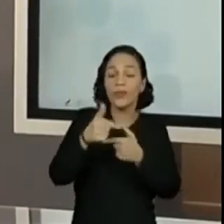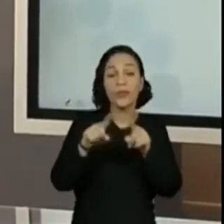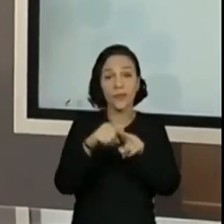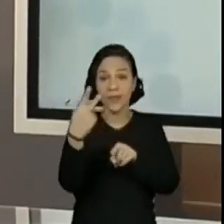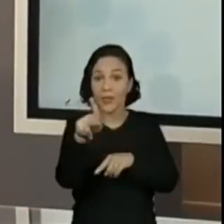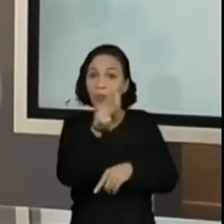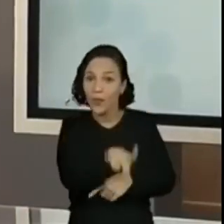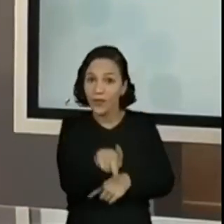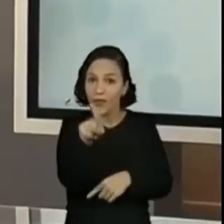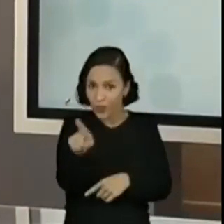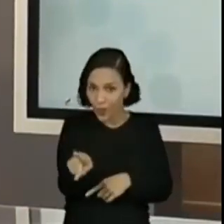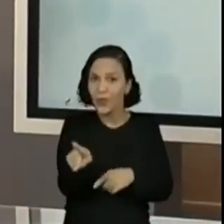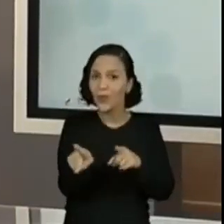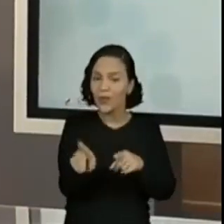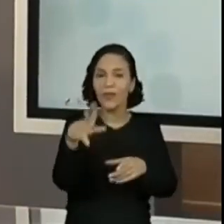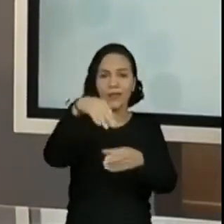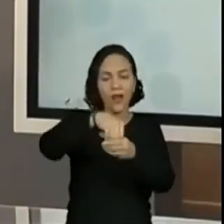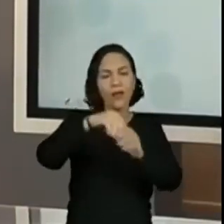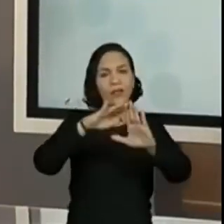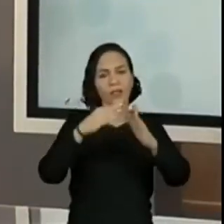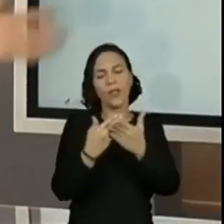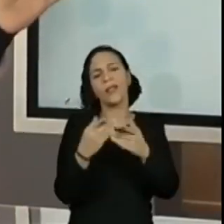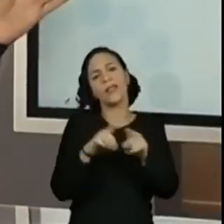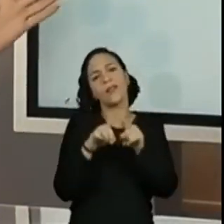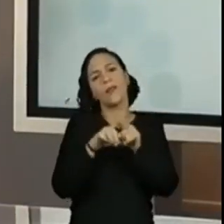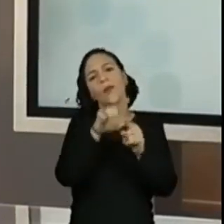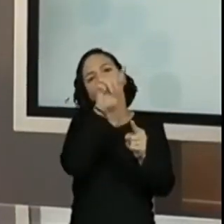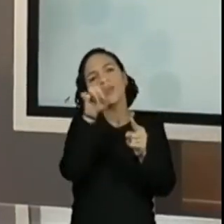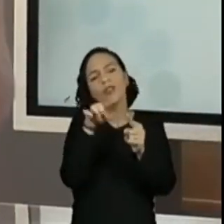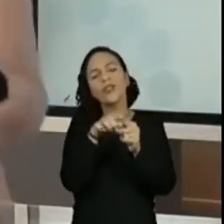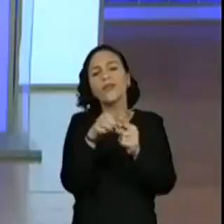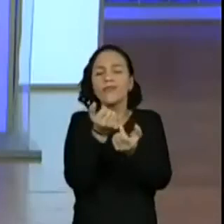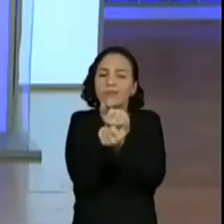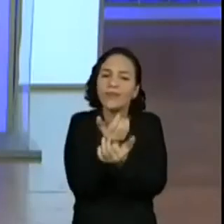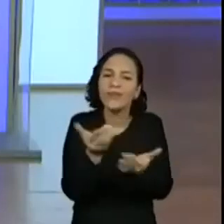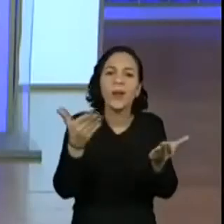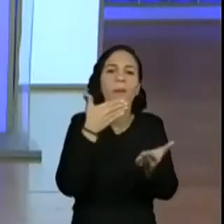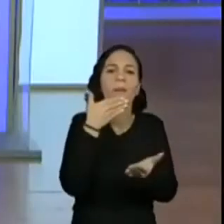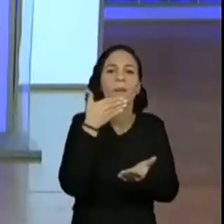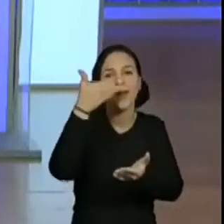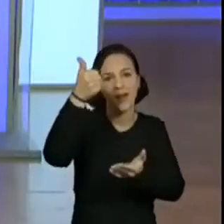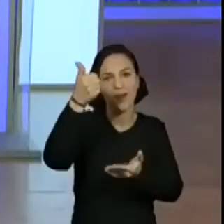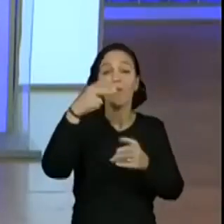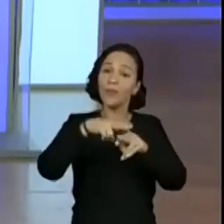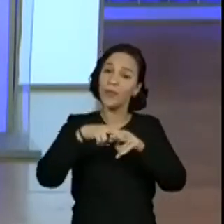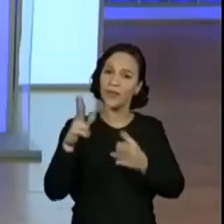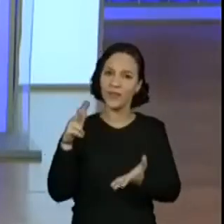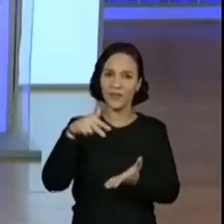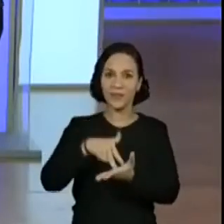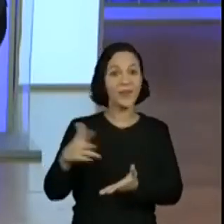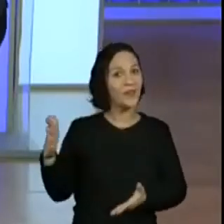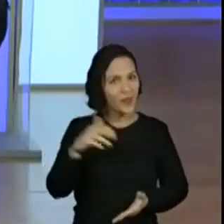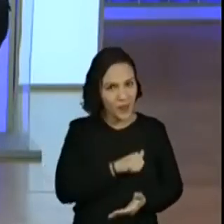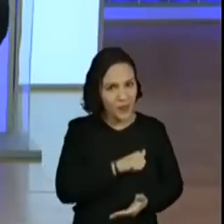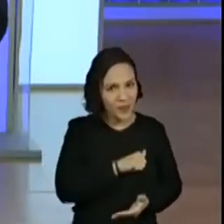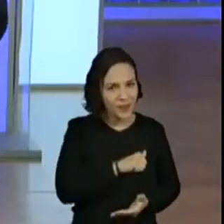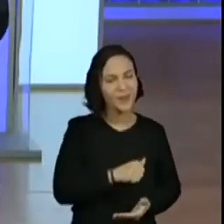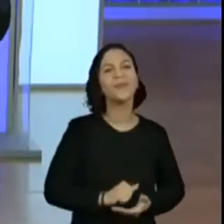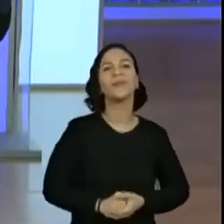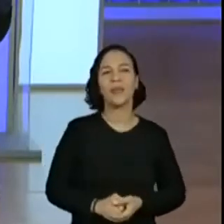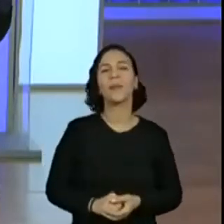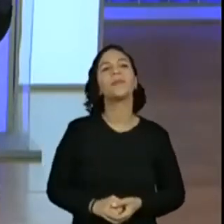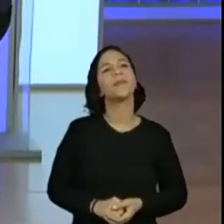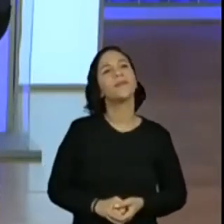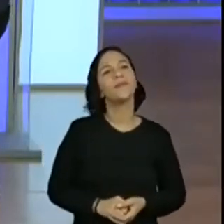e as professoras aí das escolas também. Então, é isso que a gente precisa e é para isso que a gente está aqui. Bora lá? Bora lá. Então,